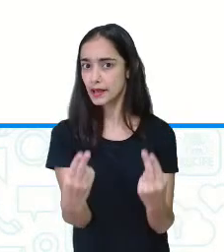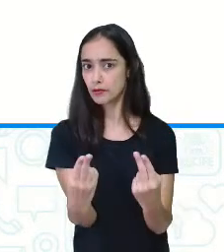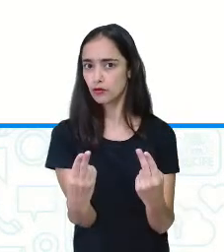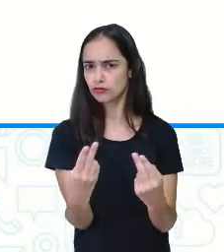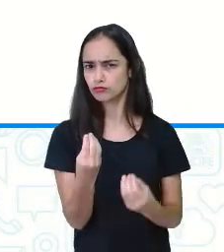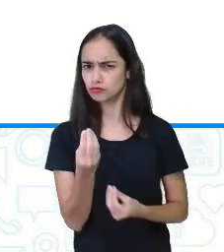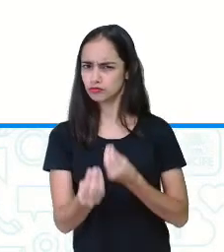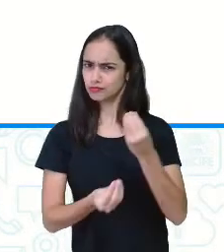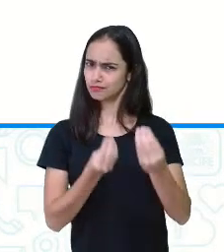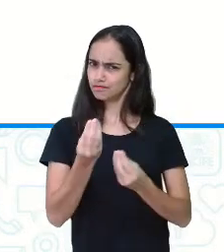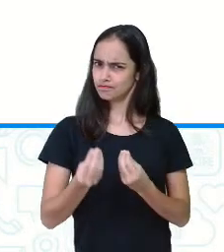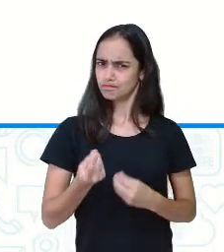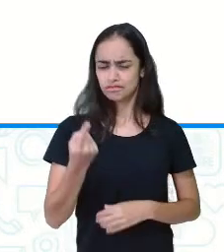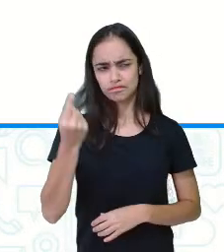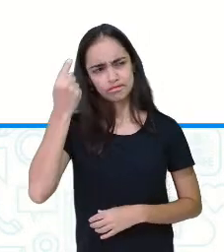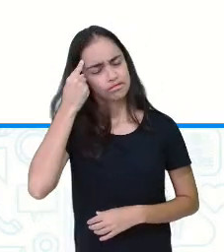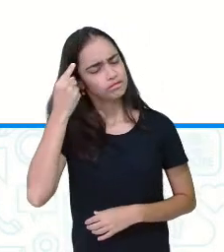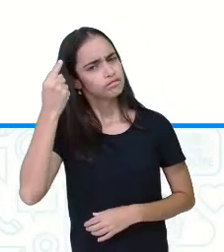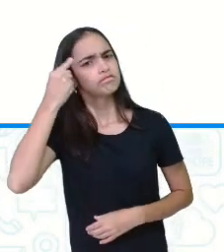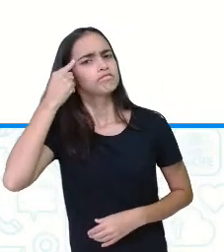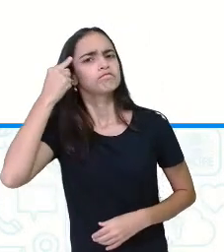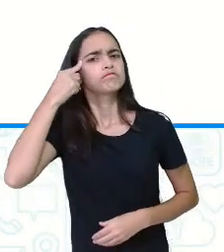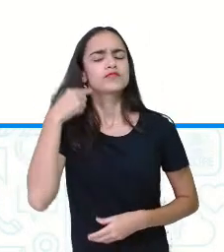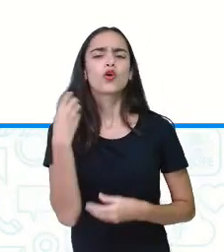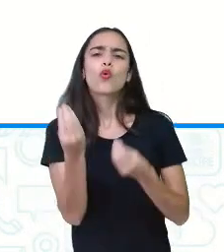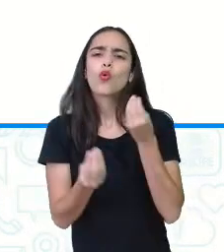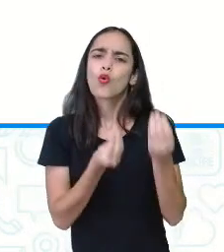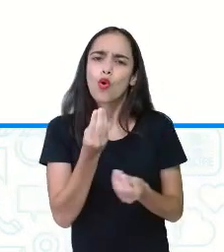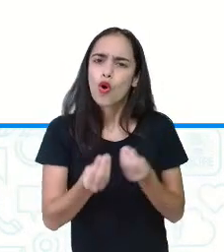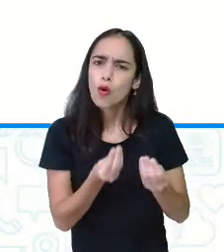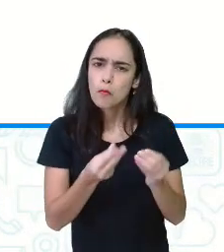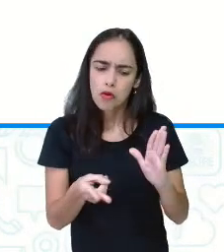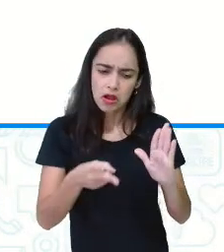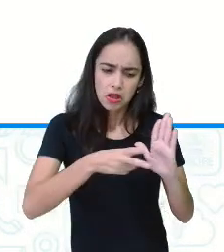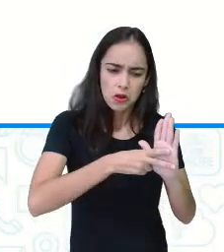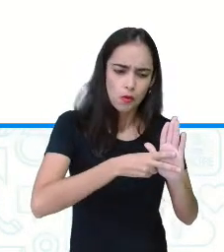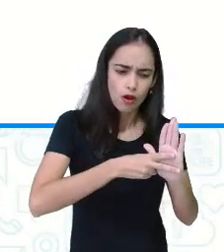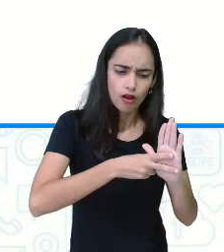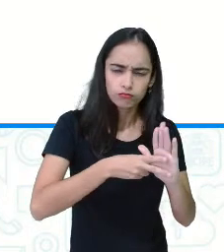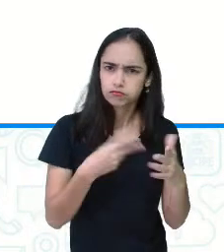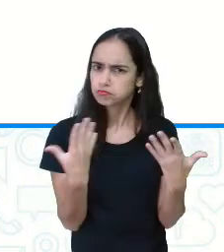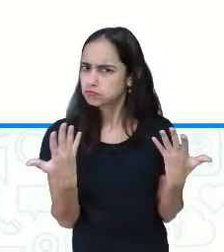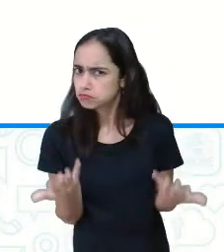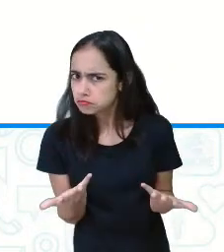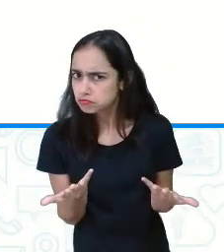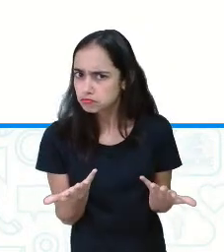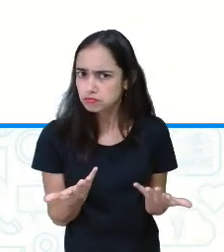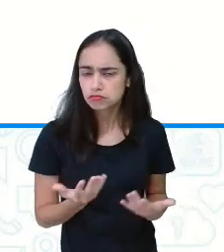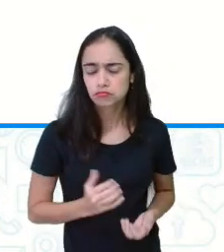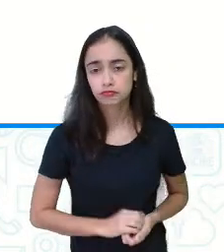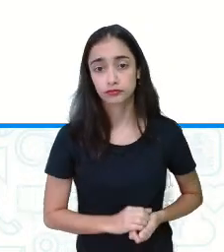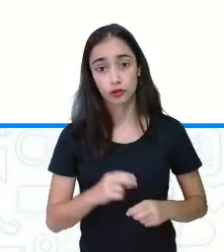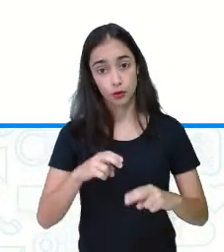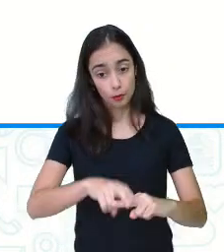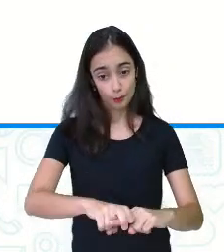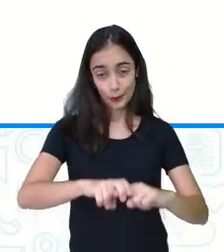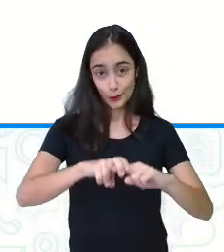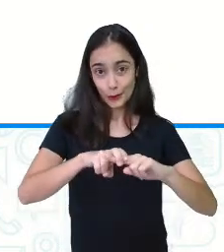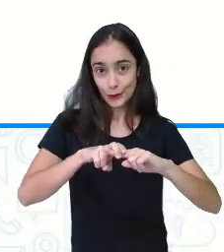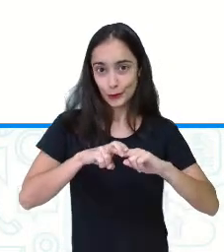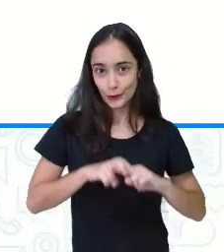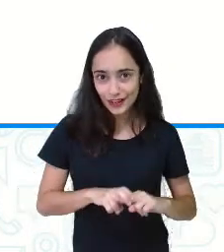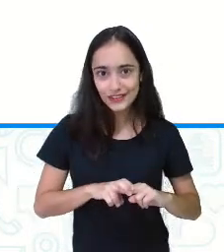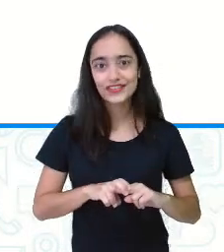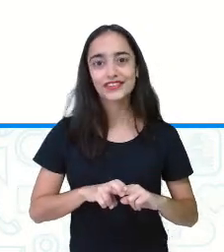pensando com o mesmo resultado, professora Josiane. Isso mesmo, com o mesmo resultado. Por isso que o nome do jogo é esse,